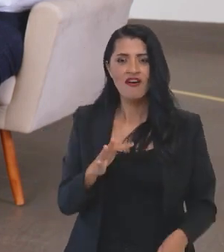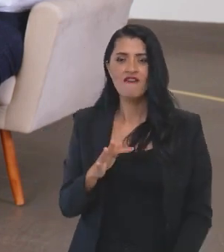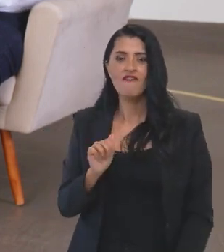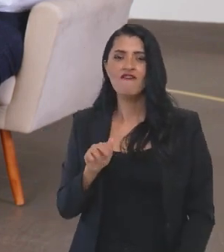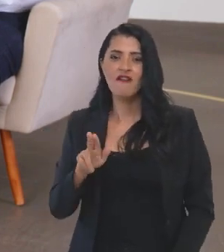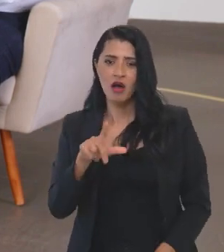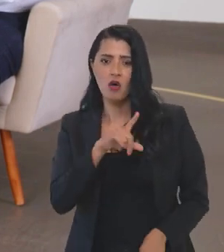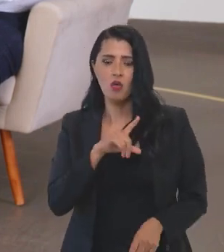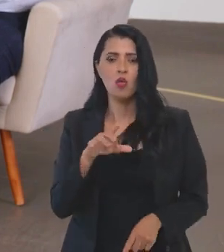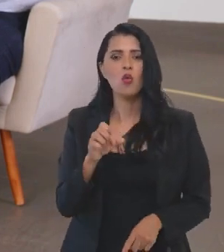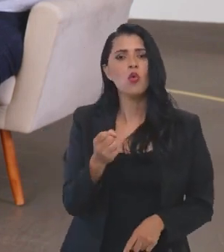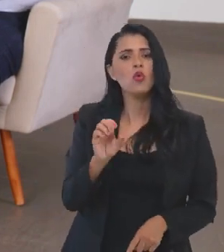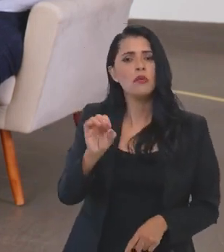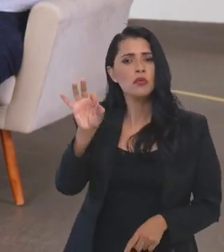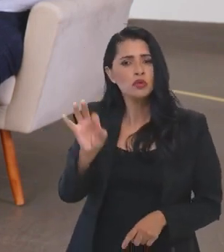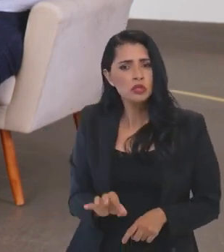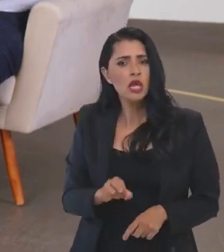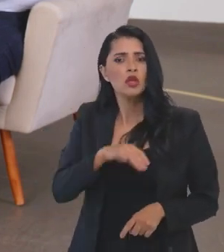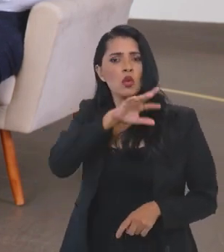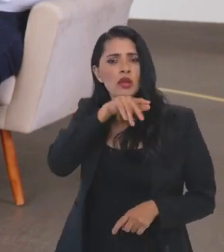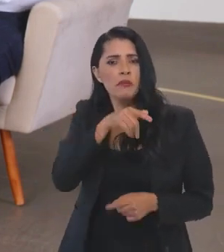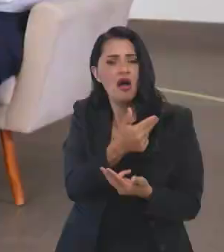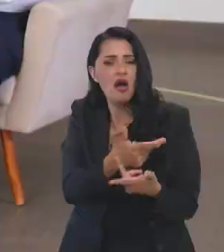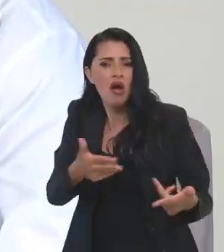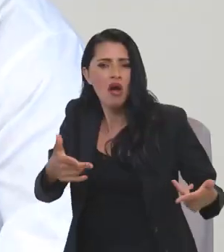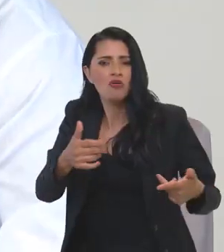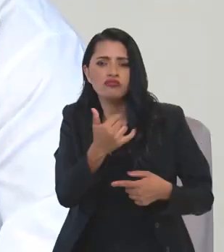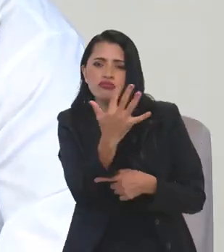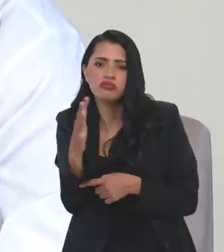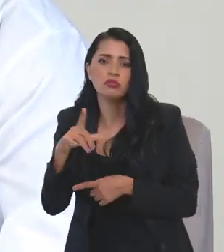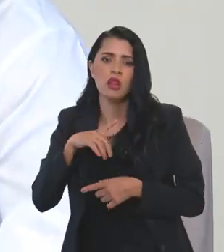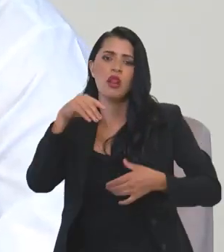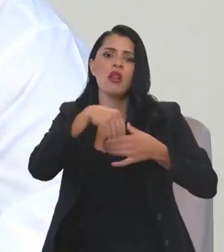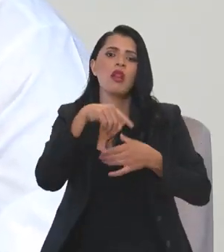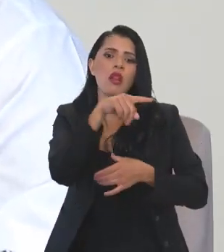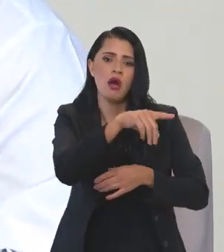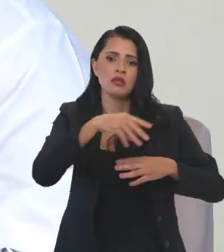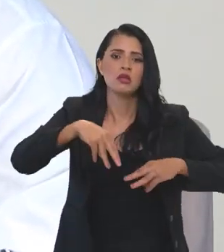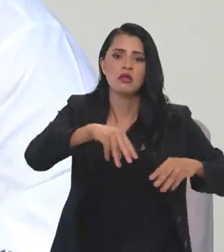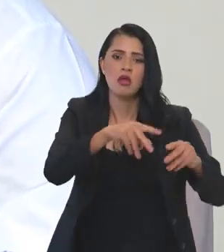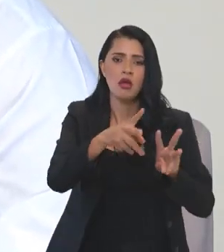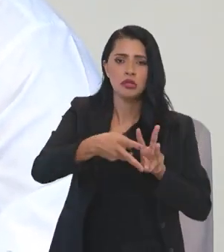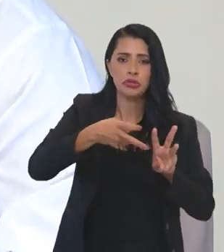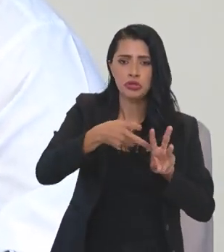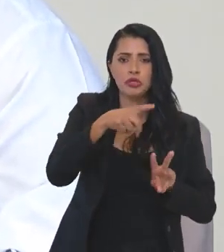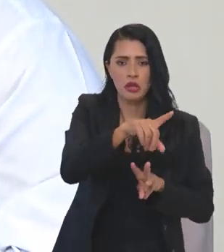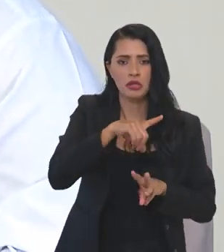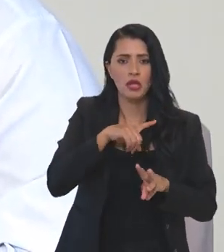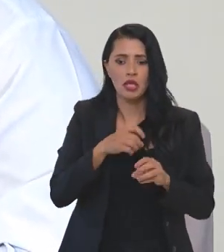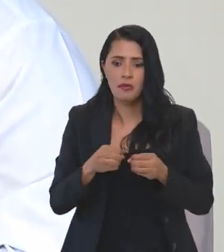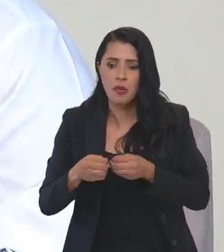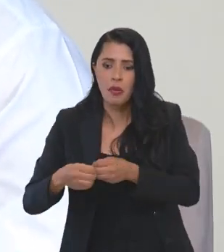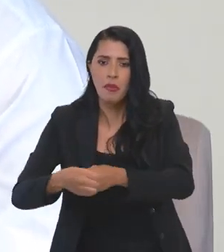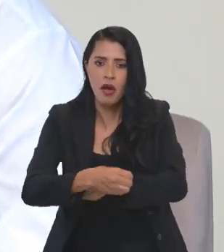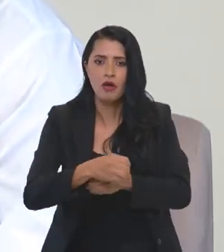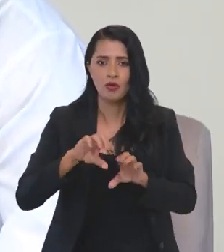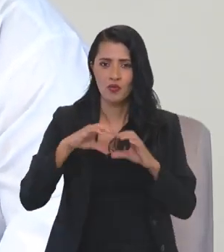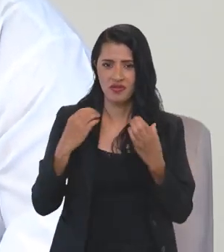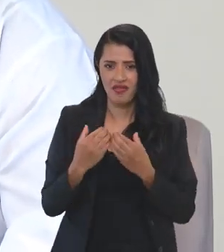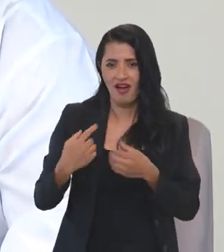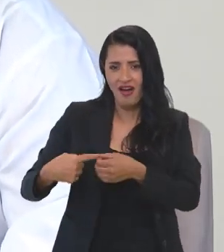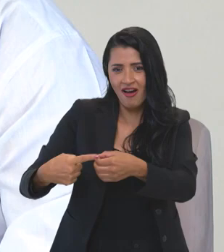cerca de 80% da biodiversidade mundial encontra-se em terras indígenas e comunidades locais.